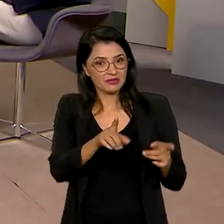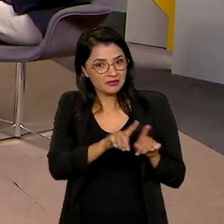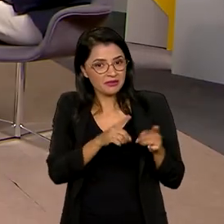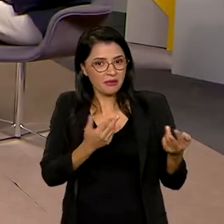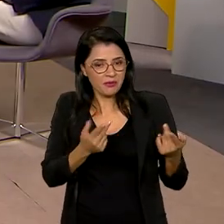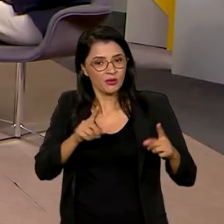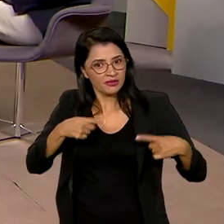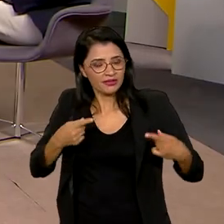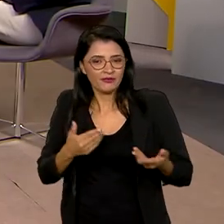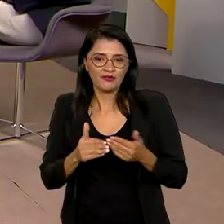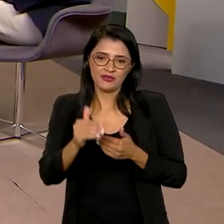desafios aí pela frente. Obrigado.